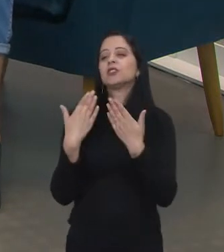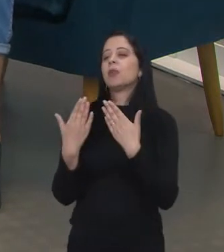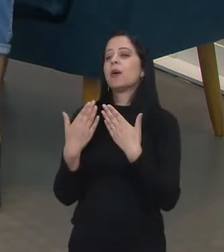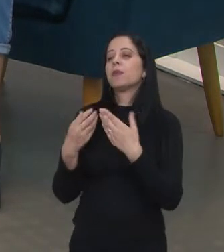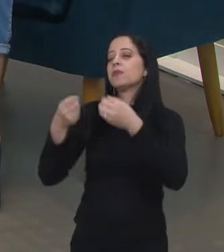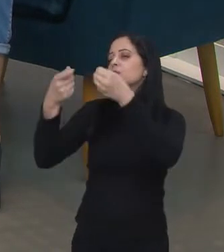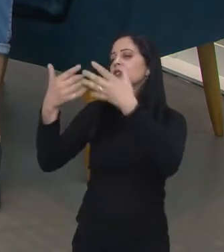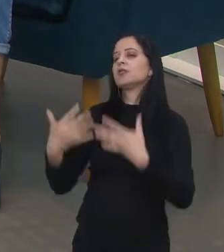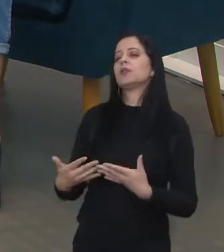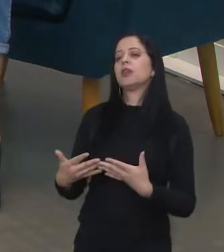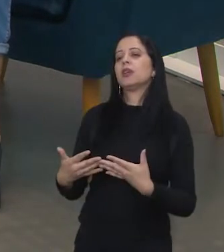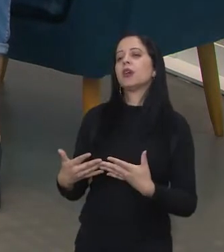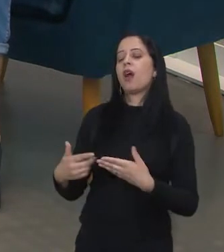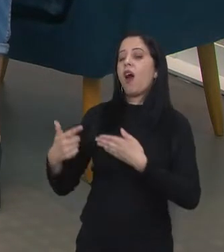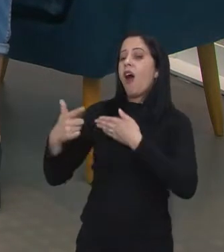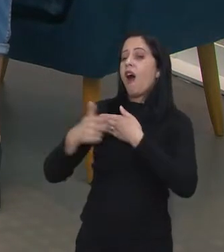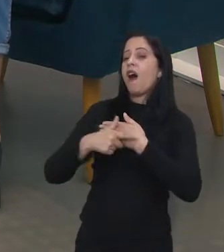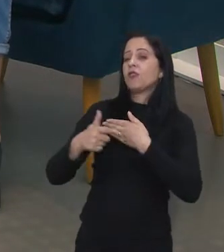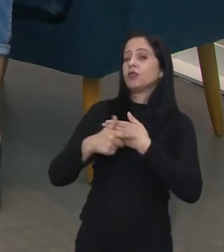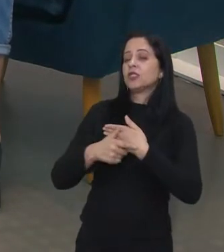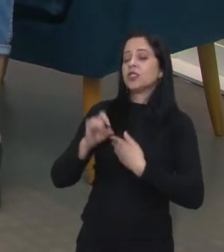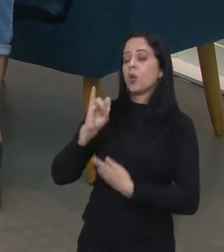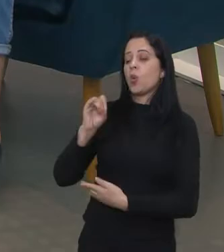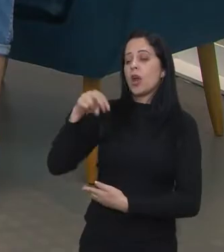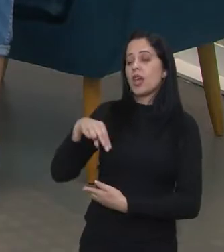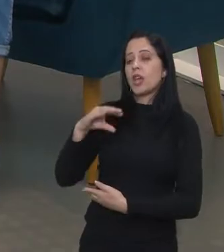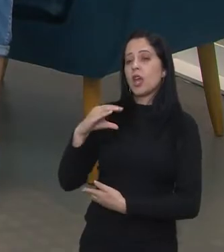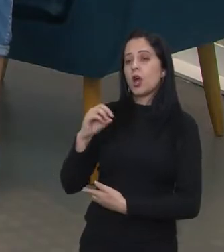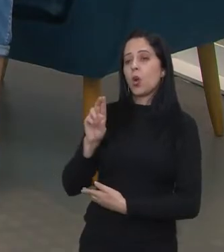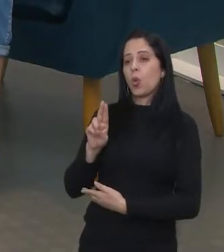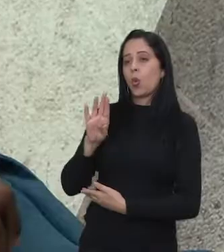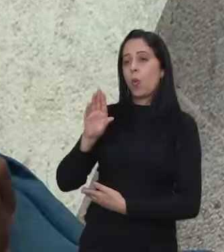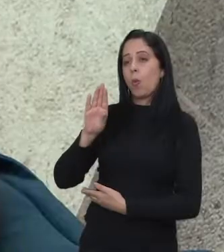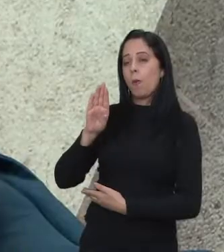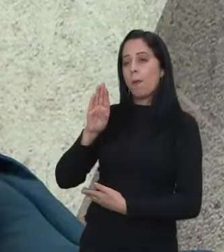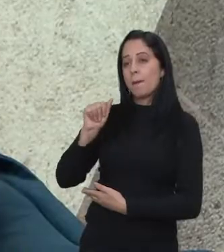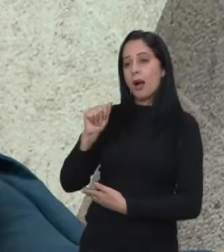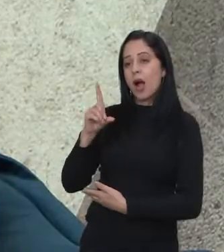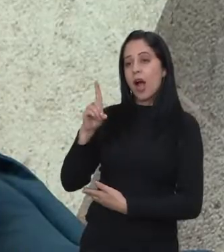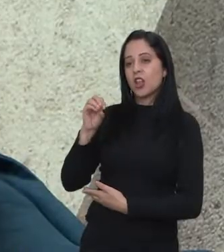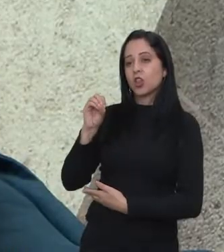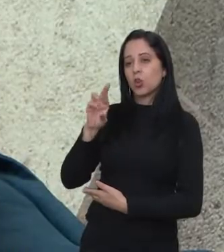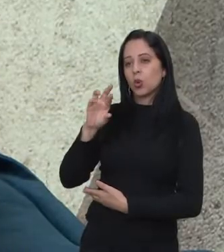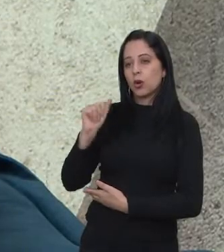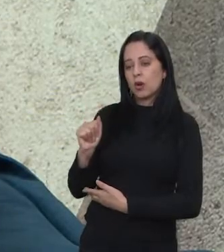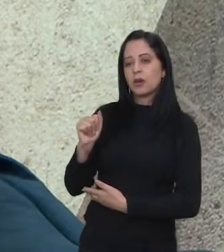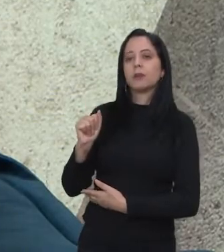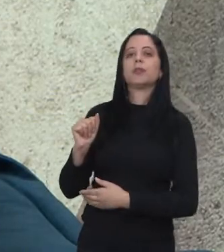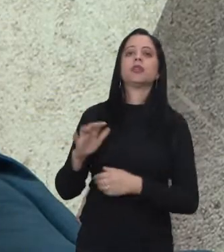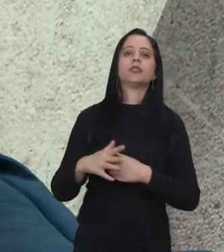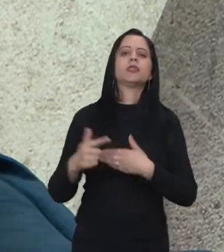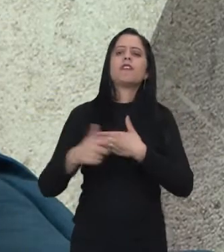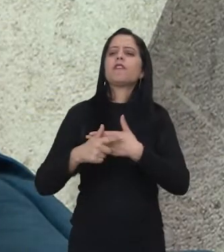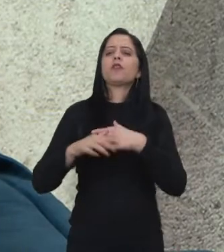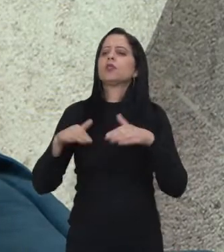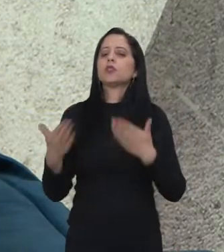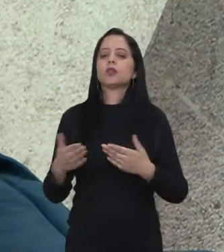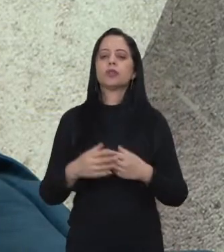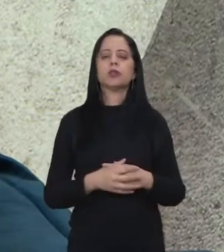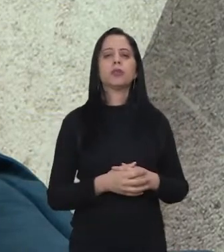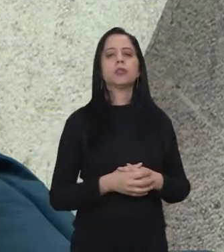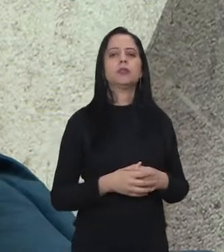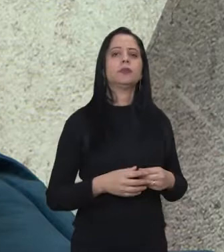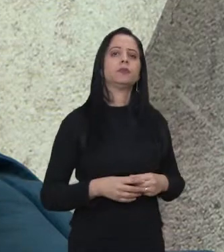explicando mais ou menos qual é a função de uma incubadora de empresas. Boa, Aleph. Então, a função de uma incubadora de